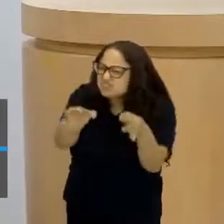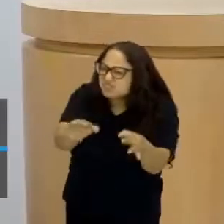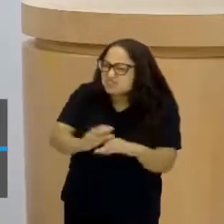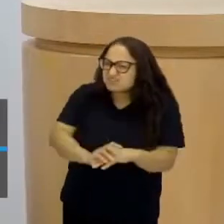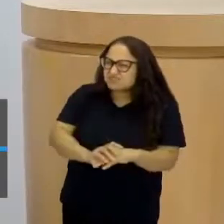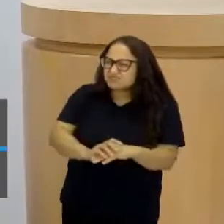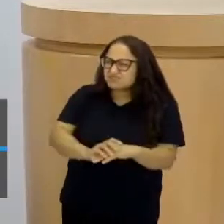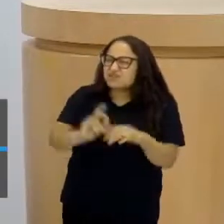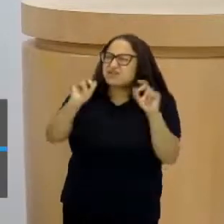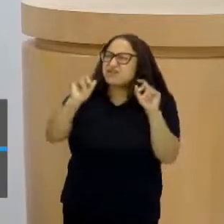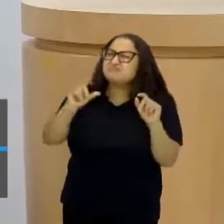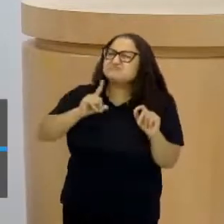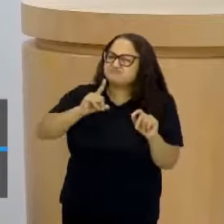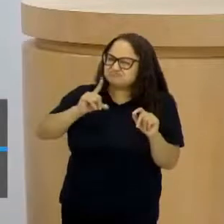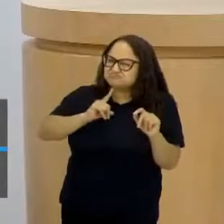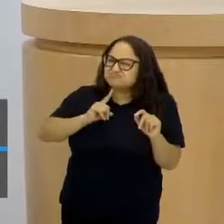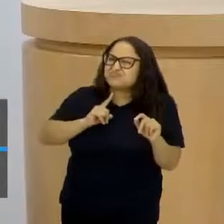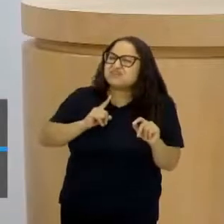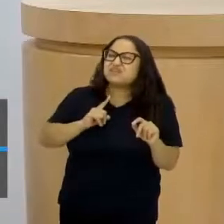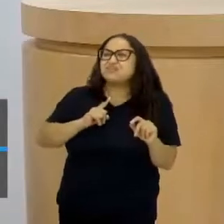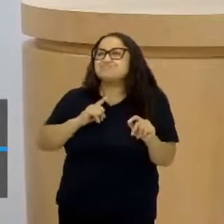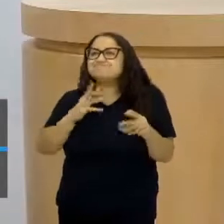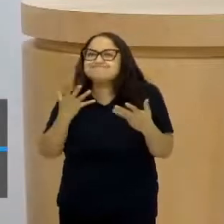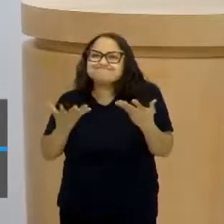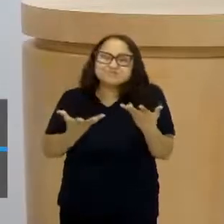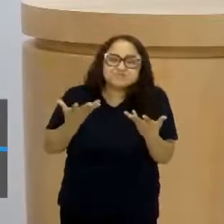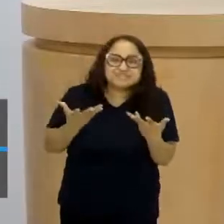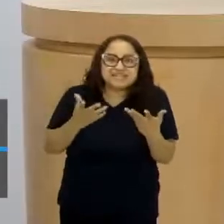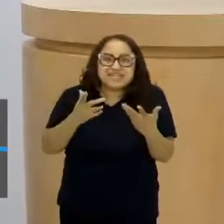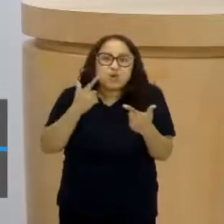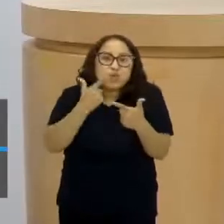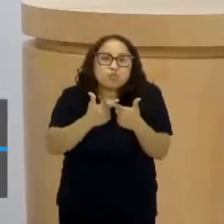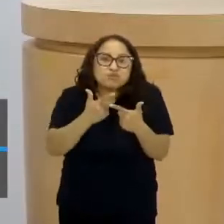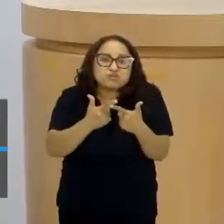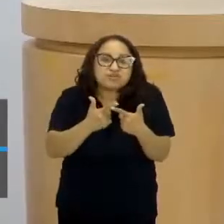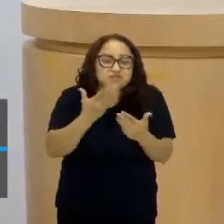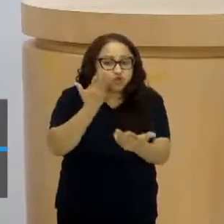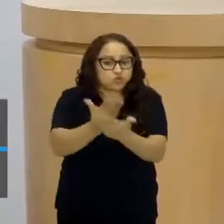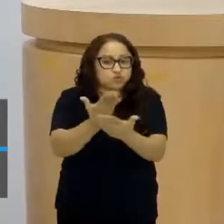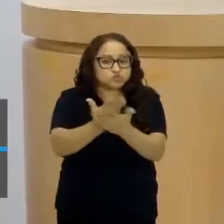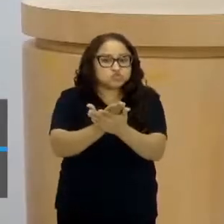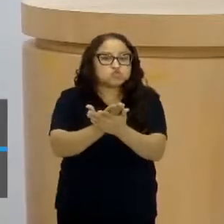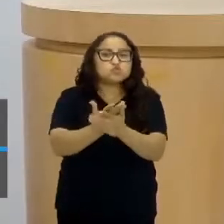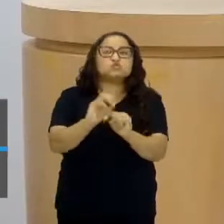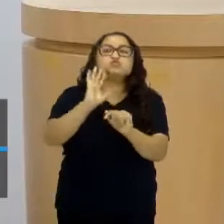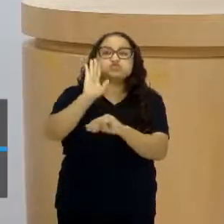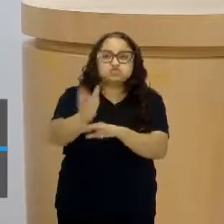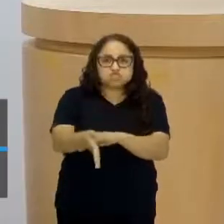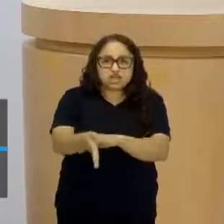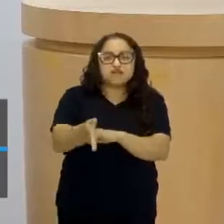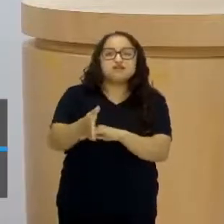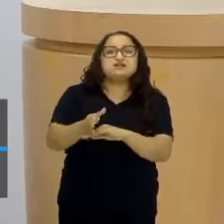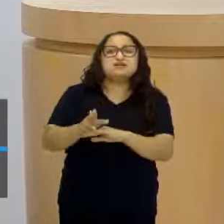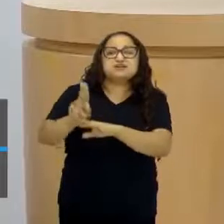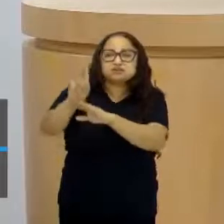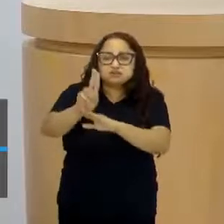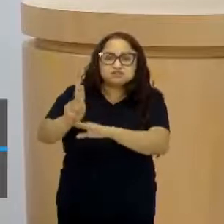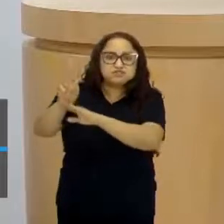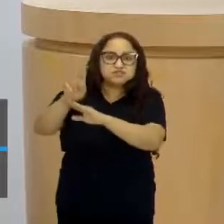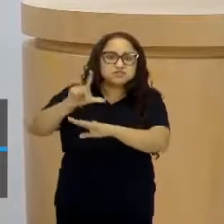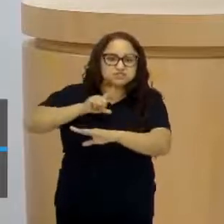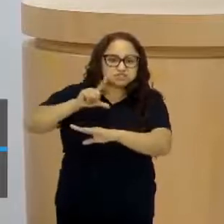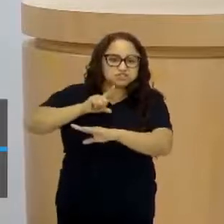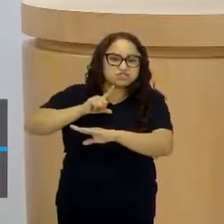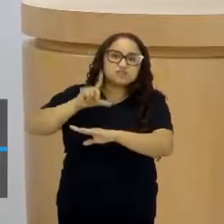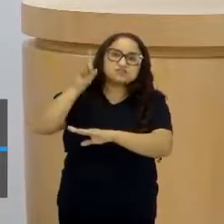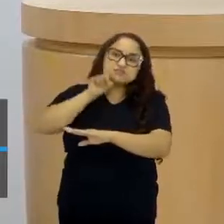traz consequências para a nossa vida cotidiana. E o estudo da Universidade de Londres, né? Ela acaba falando aí do mau uso